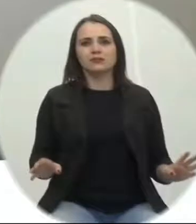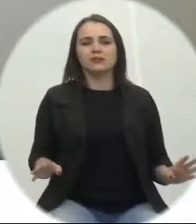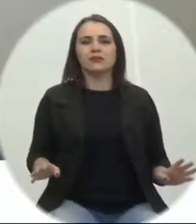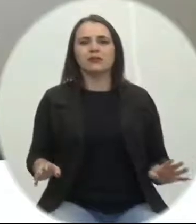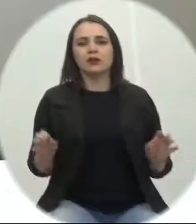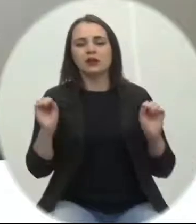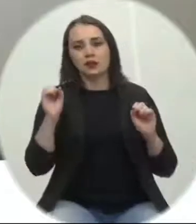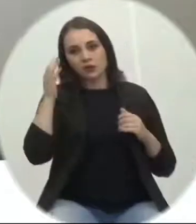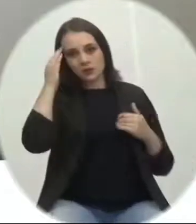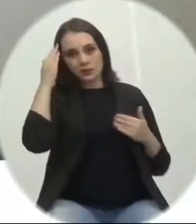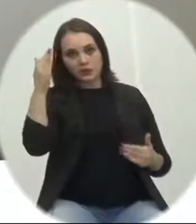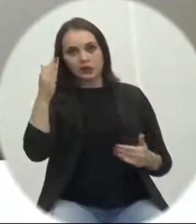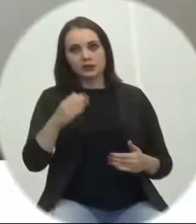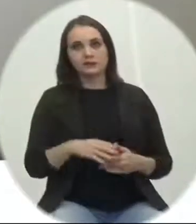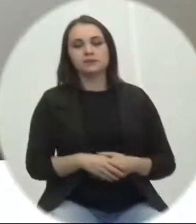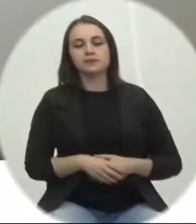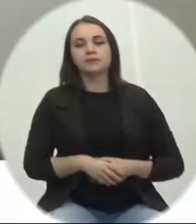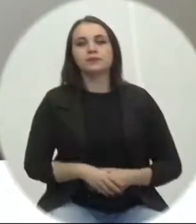Era isso, Presidente.